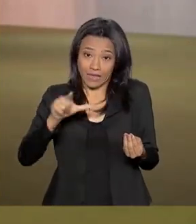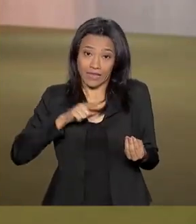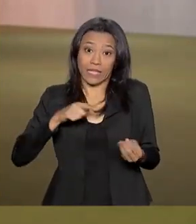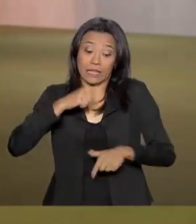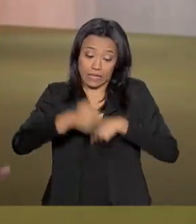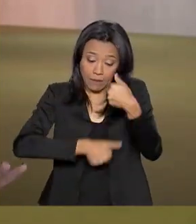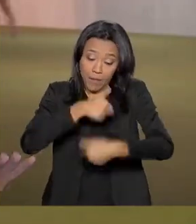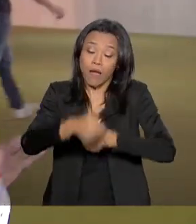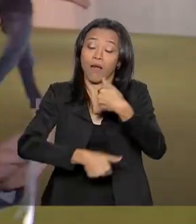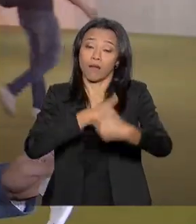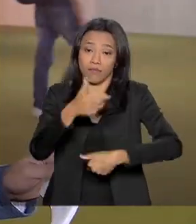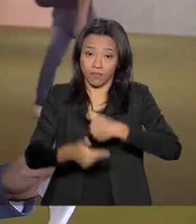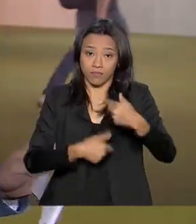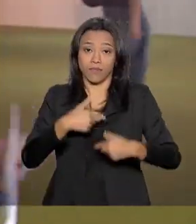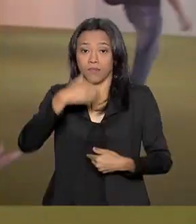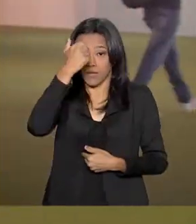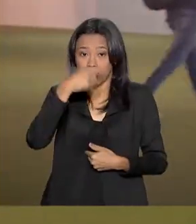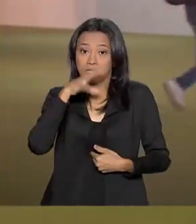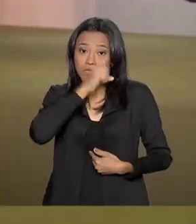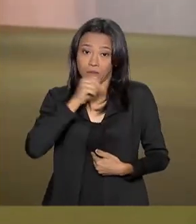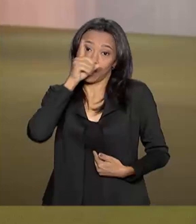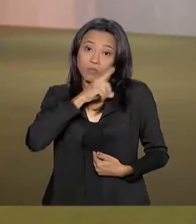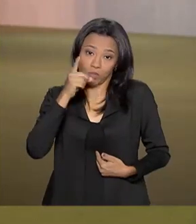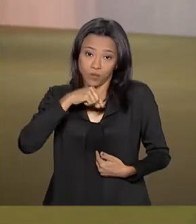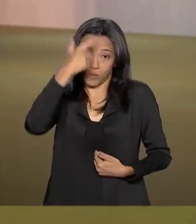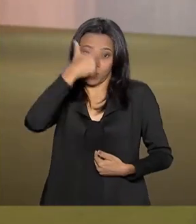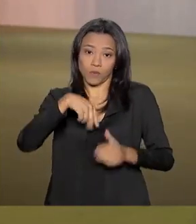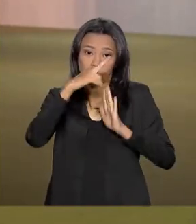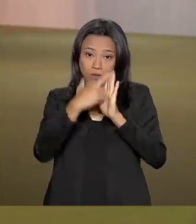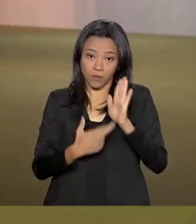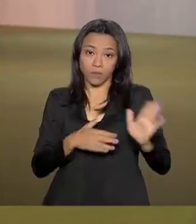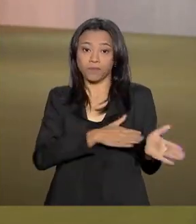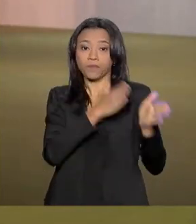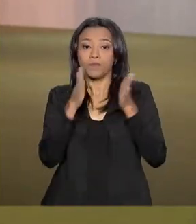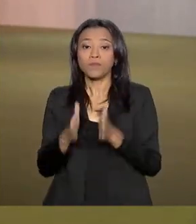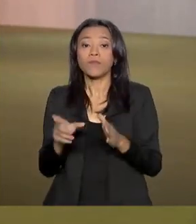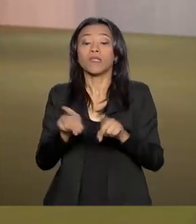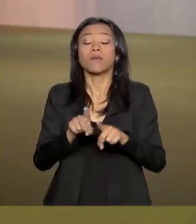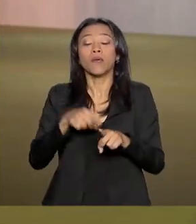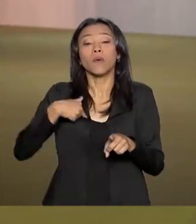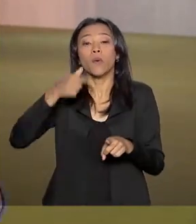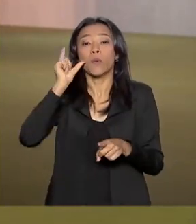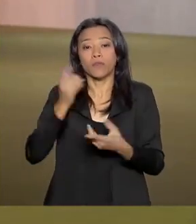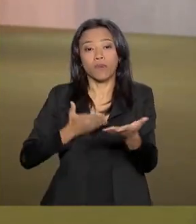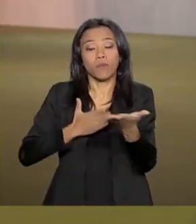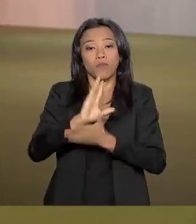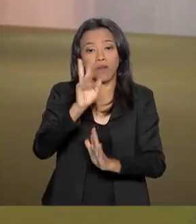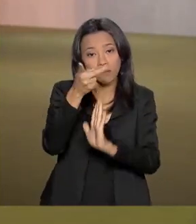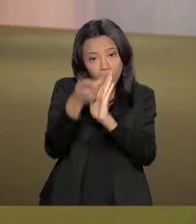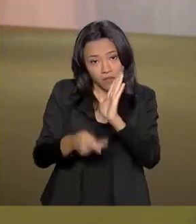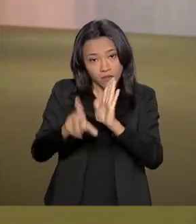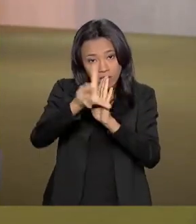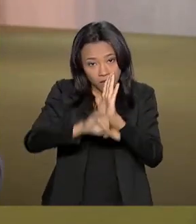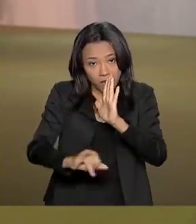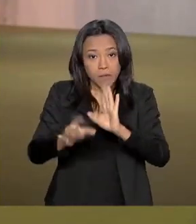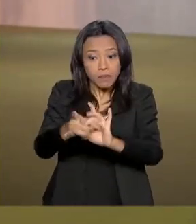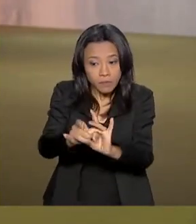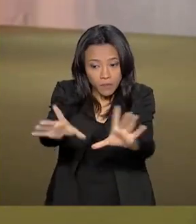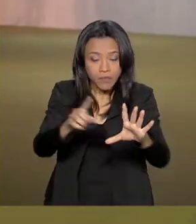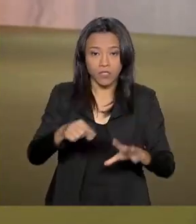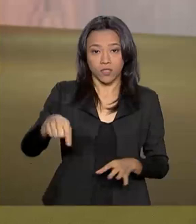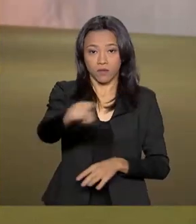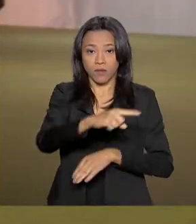fim de semana. Para finalizar uma passadinha no Senado, que aprovou ontem um projeto de lei autorizando empresas privadas a